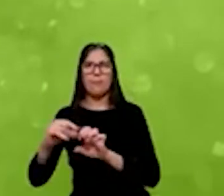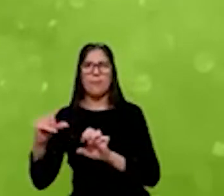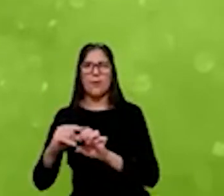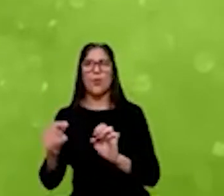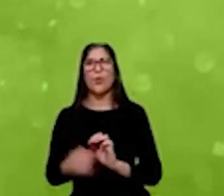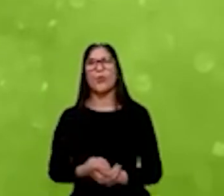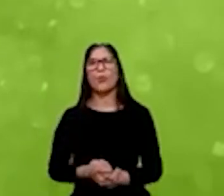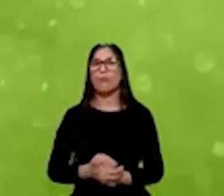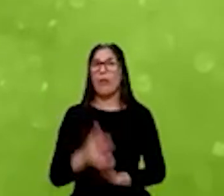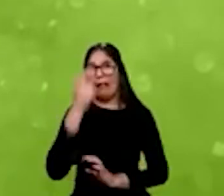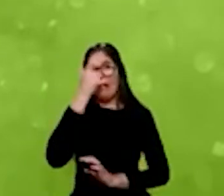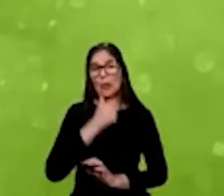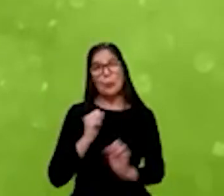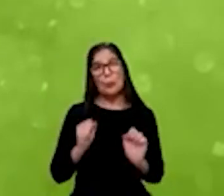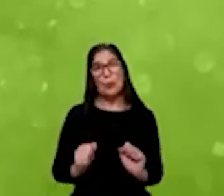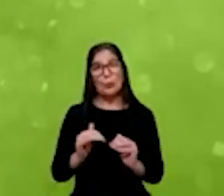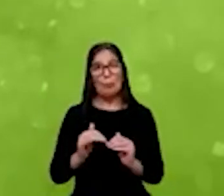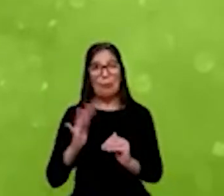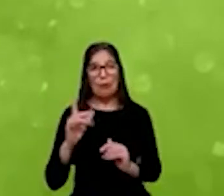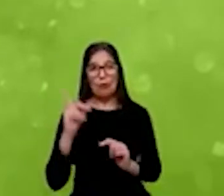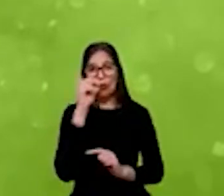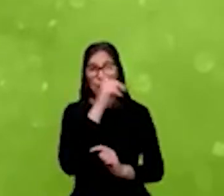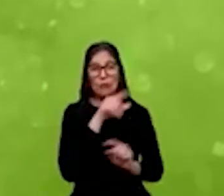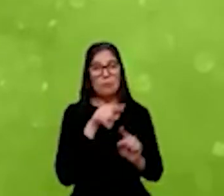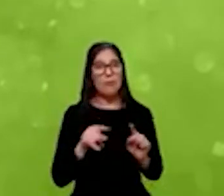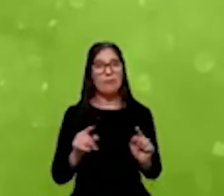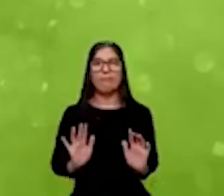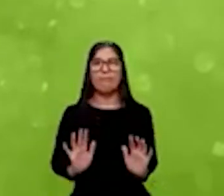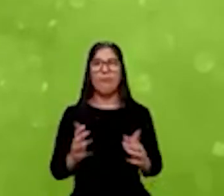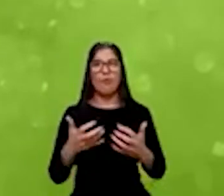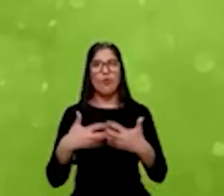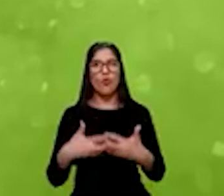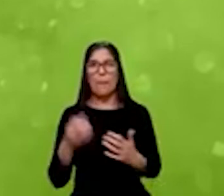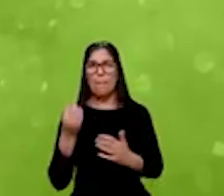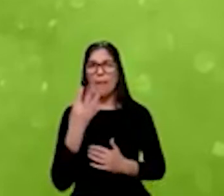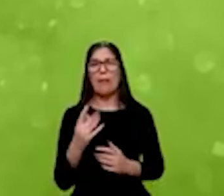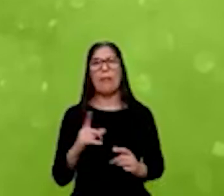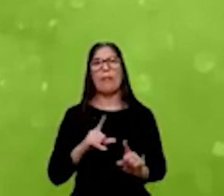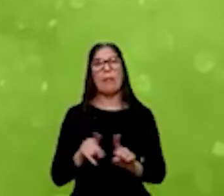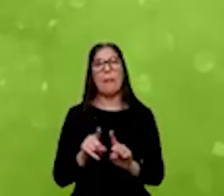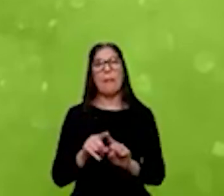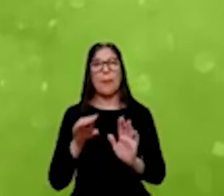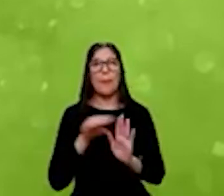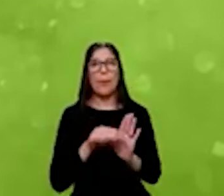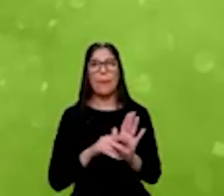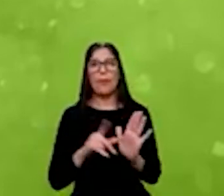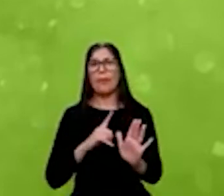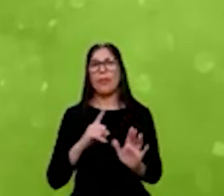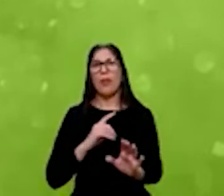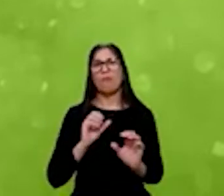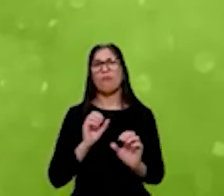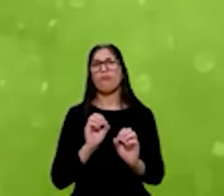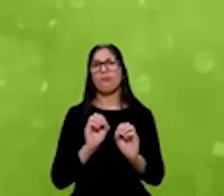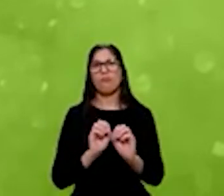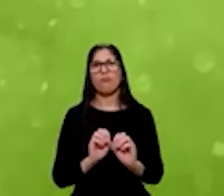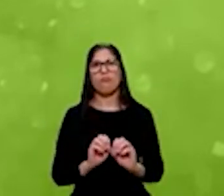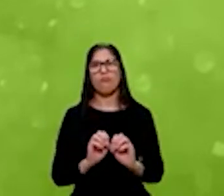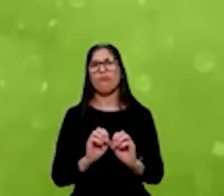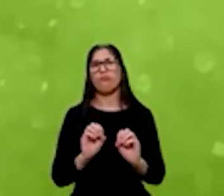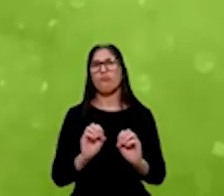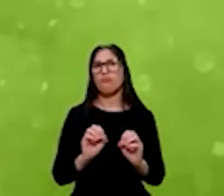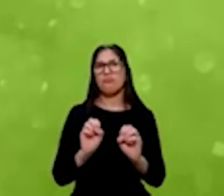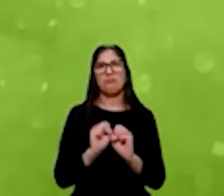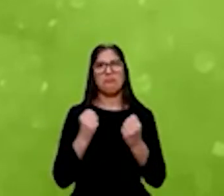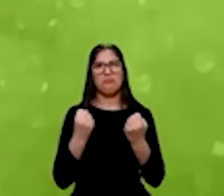dificuldade de ter acesso. Além disso, o programa tem workshops temáticos de temas diversos